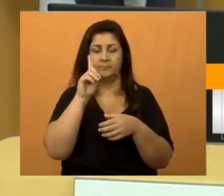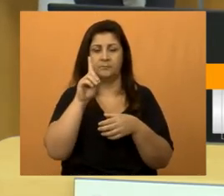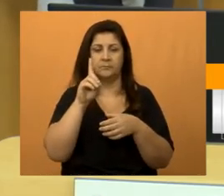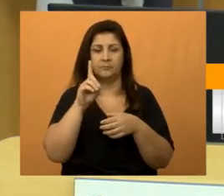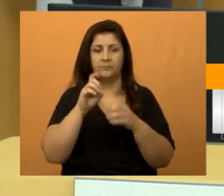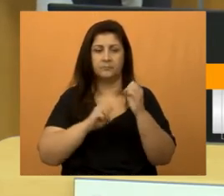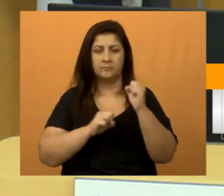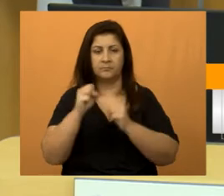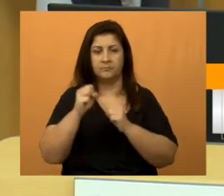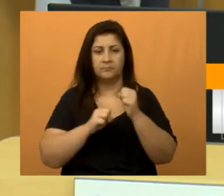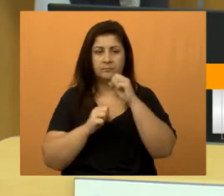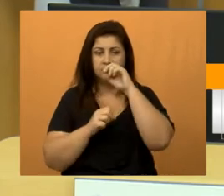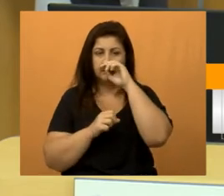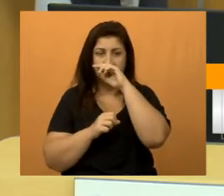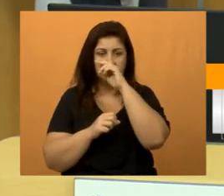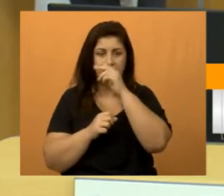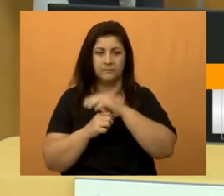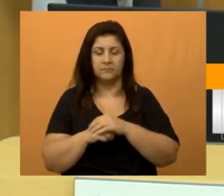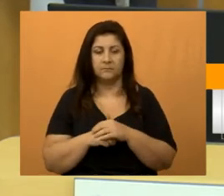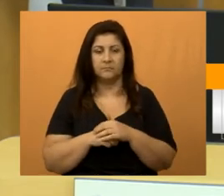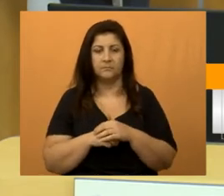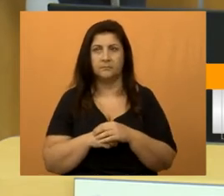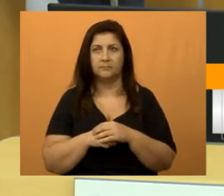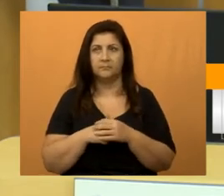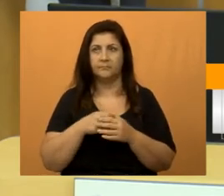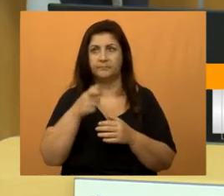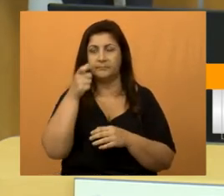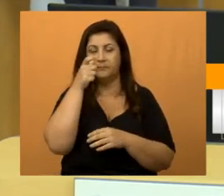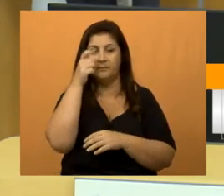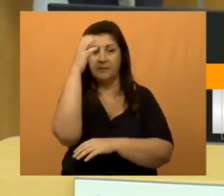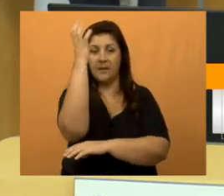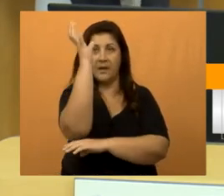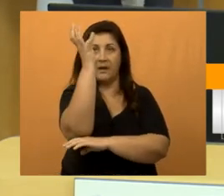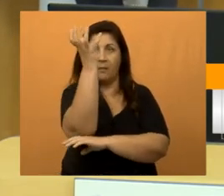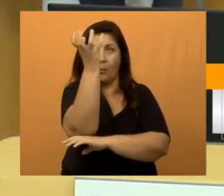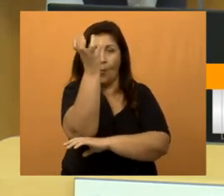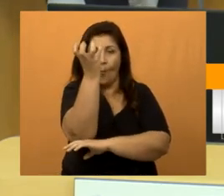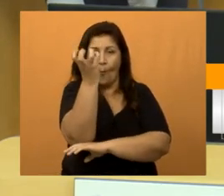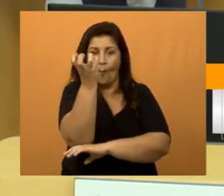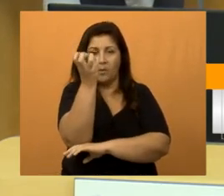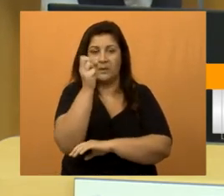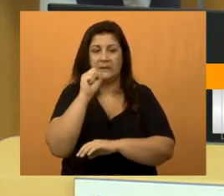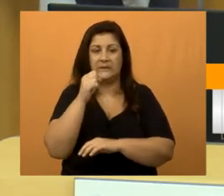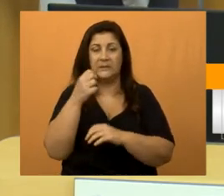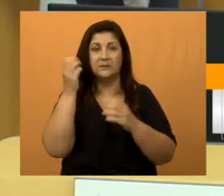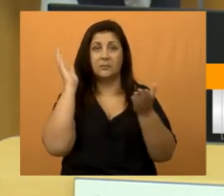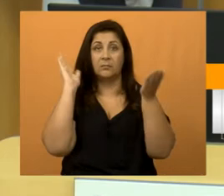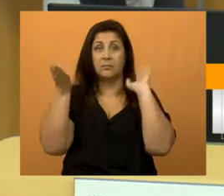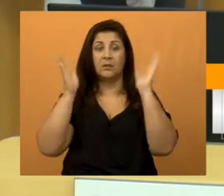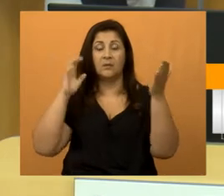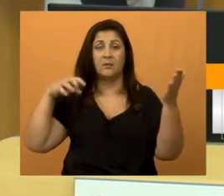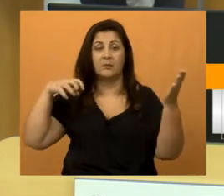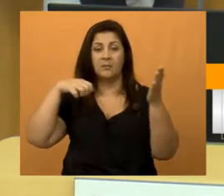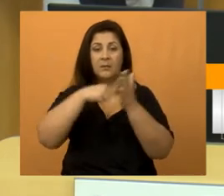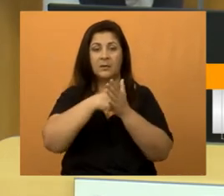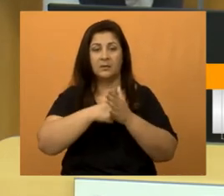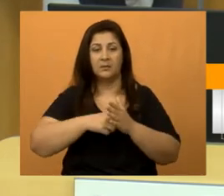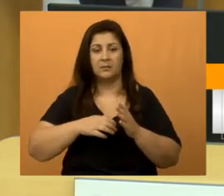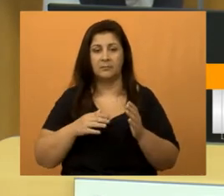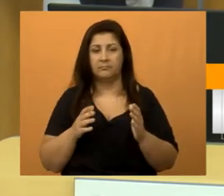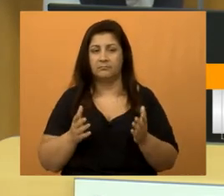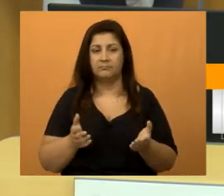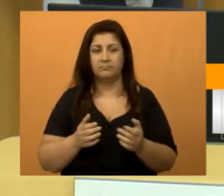Olha para você ver a árvore que está aqui. Se passar uma carreta, bater ali, já era um acidente.